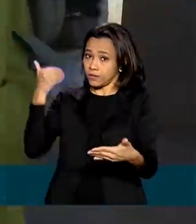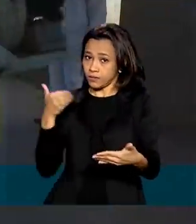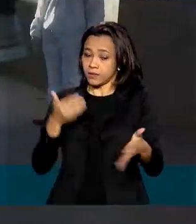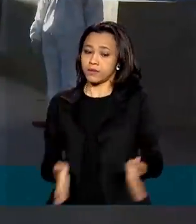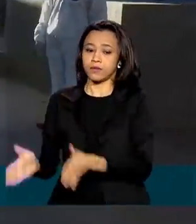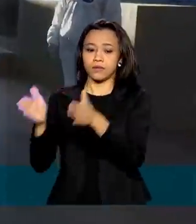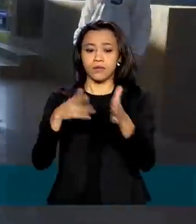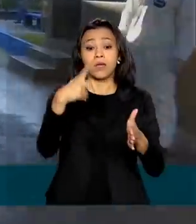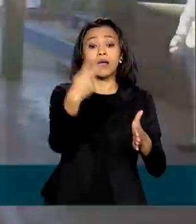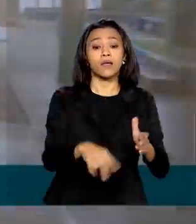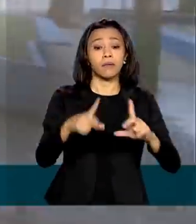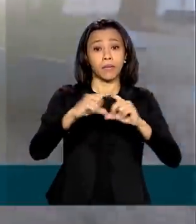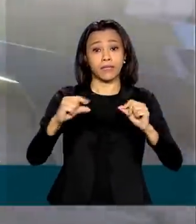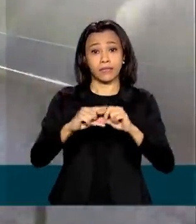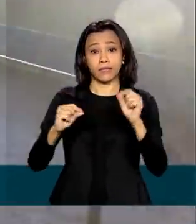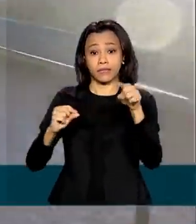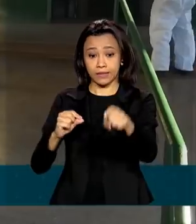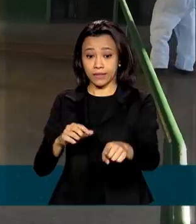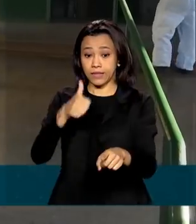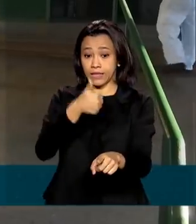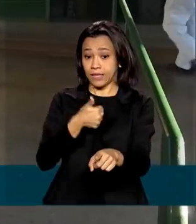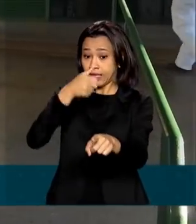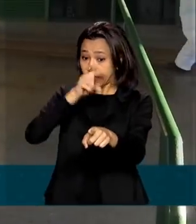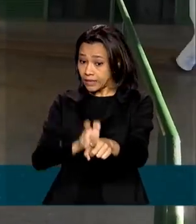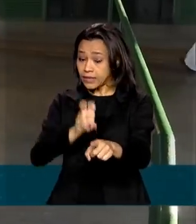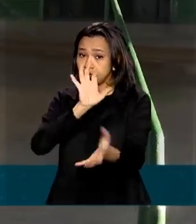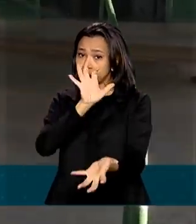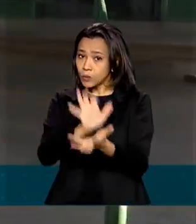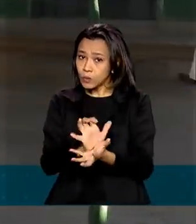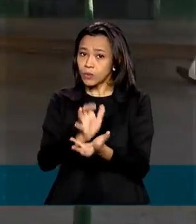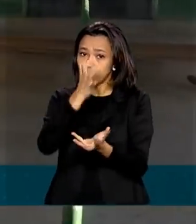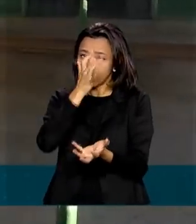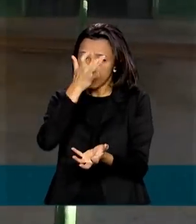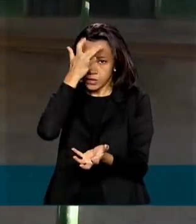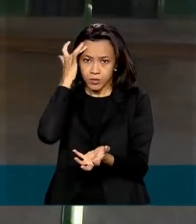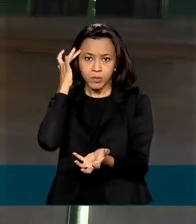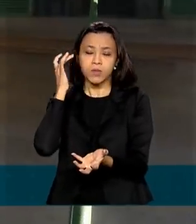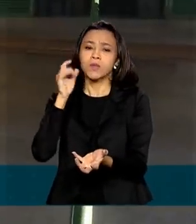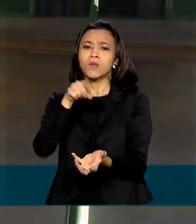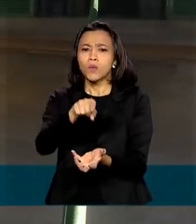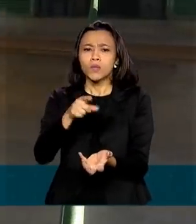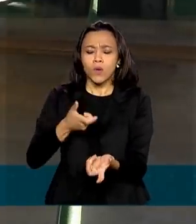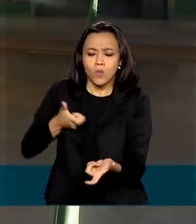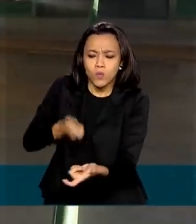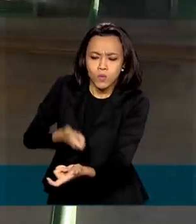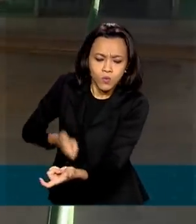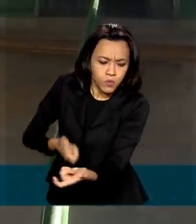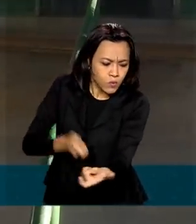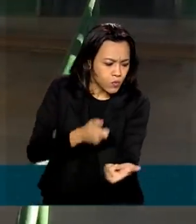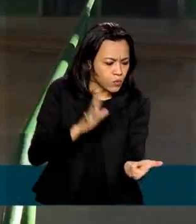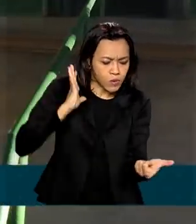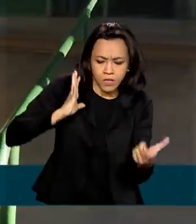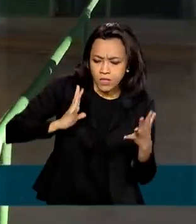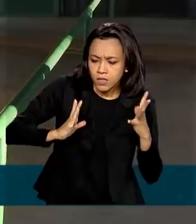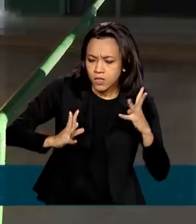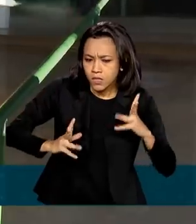Distrito Federal, por exemplo, 15 equipes como essa estão higienizando e desinfectando as